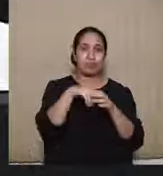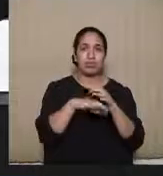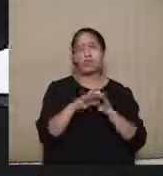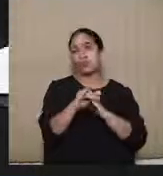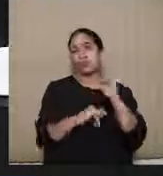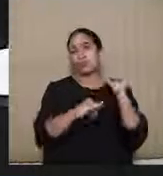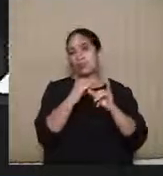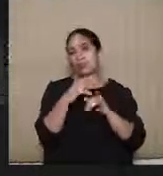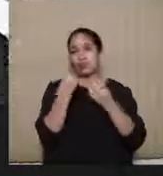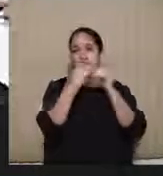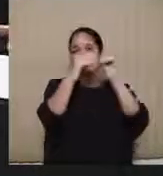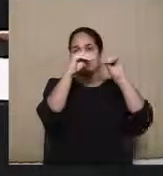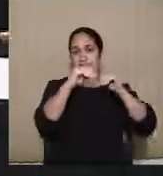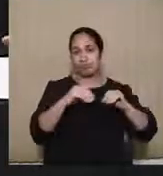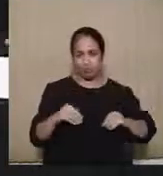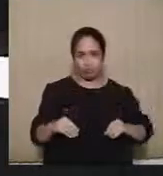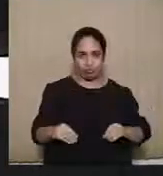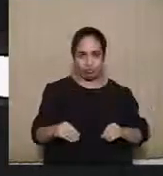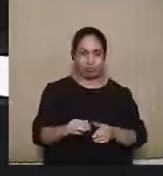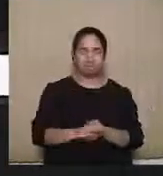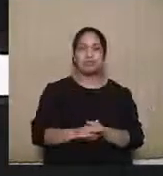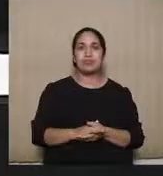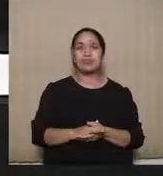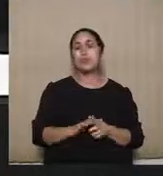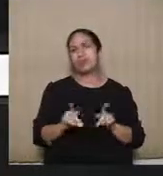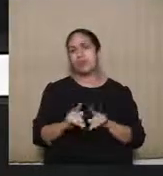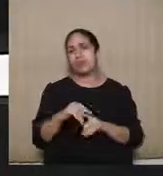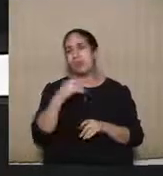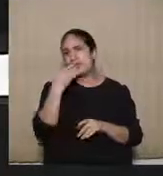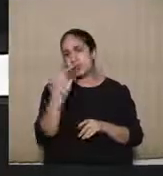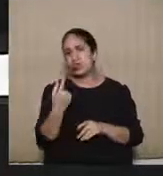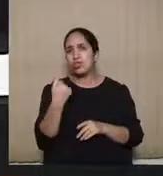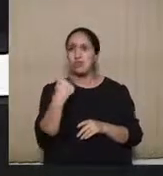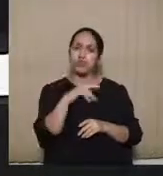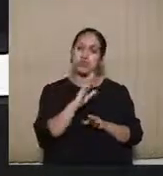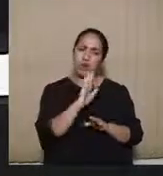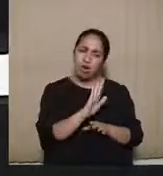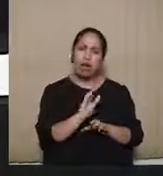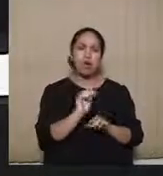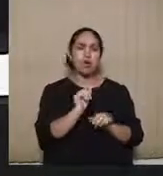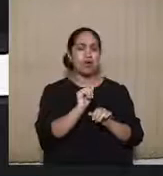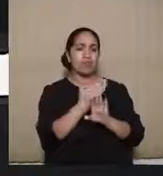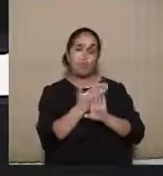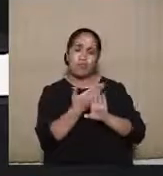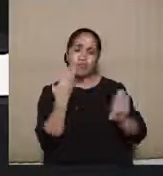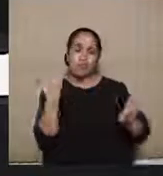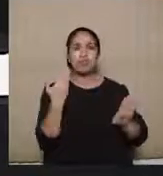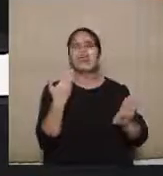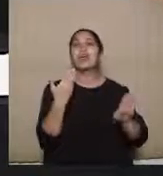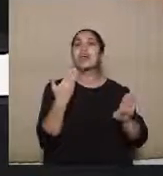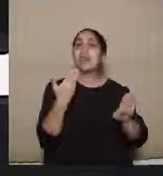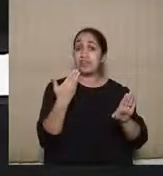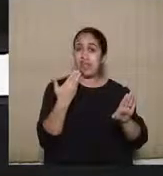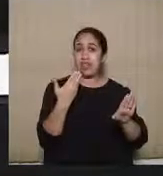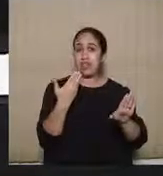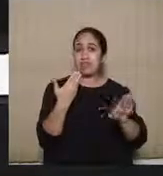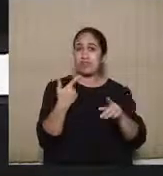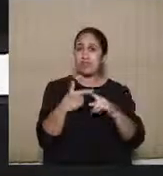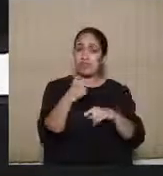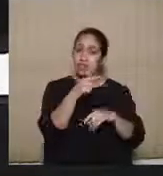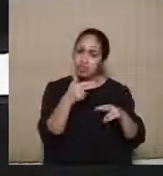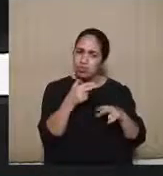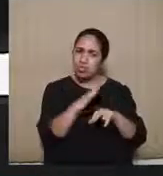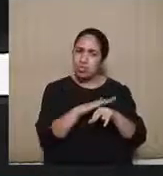possível que haja o pedido de tutelas provisórias no sentido de se afastar de pronto aquele ato que seja